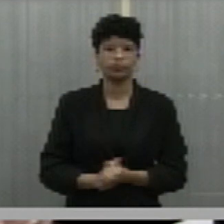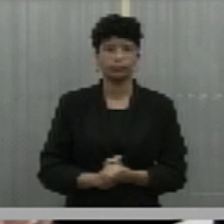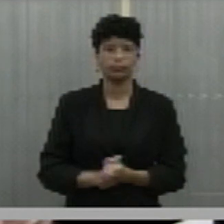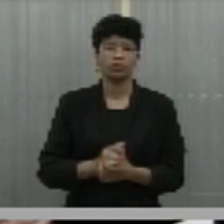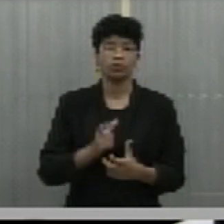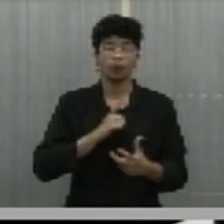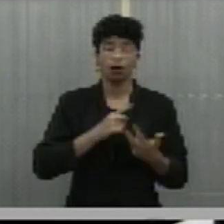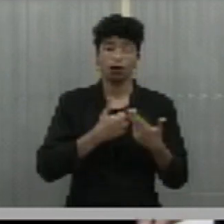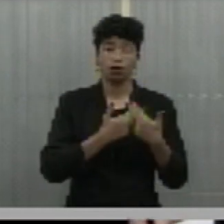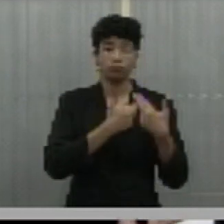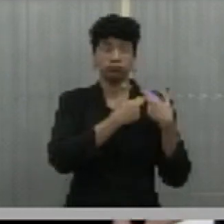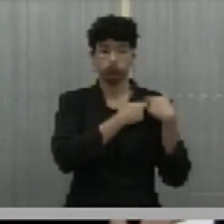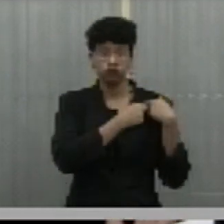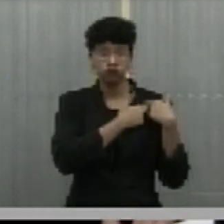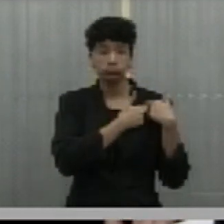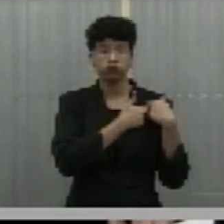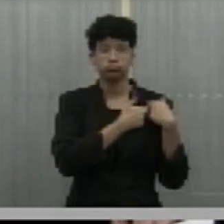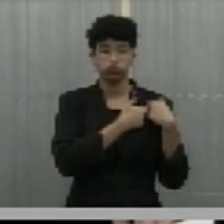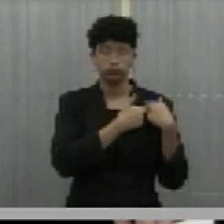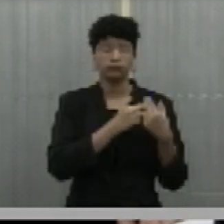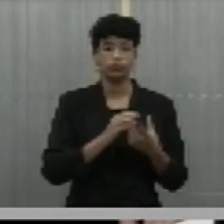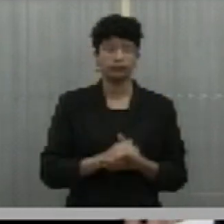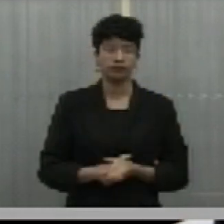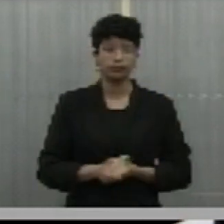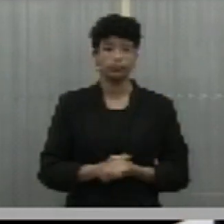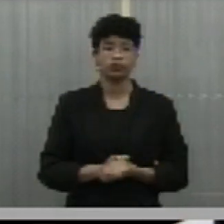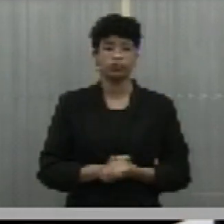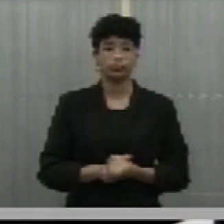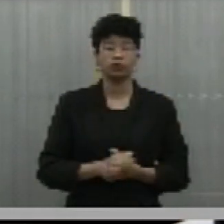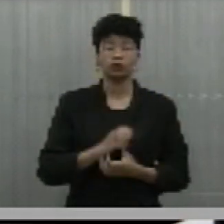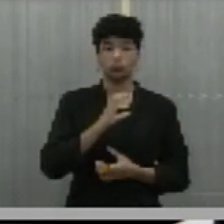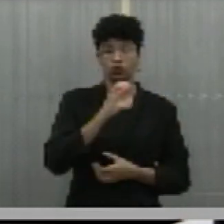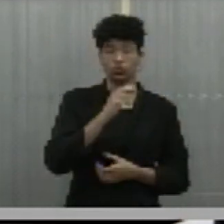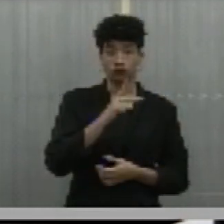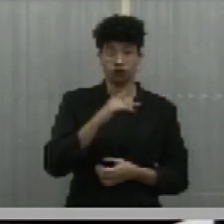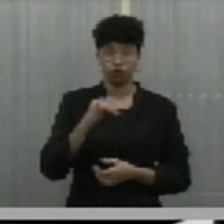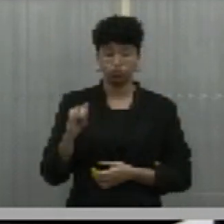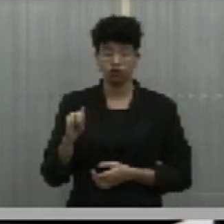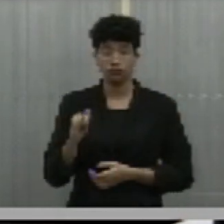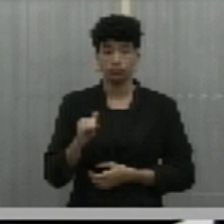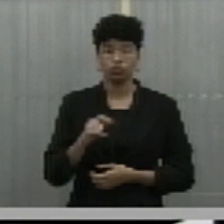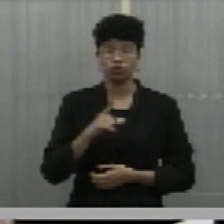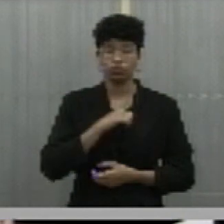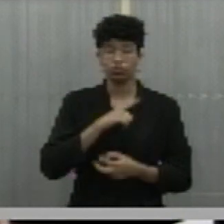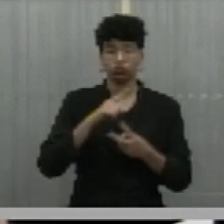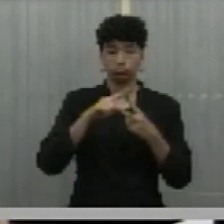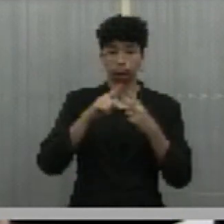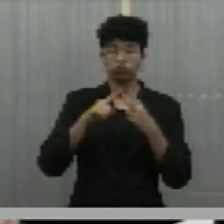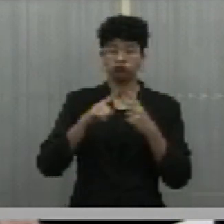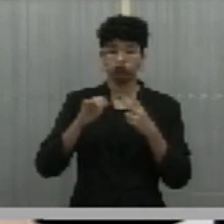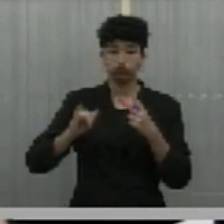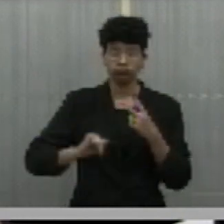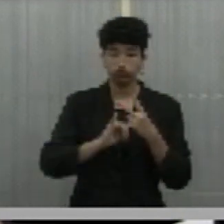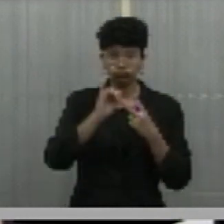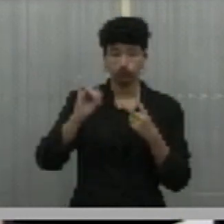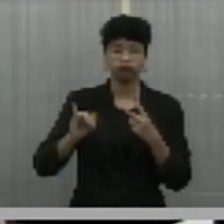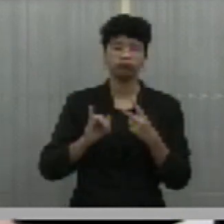responsabilidade, como seu mistério. E essa CPI tem dois elementos que são